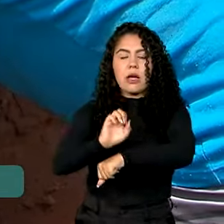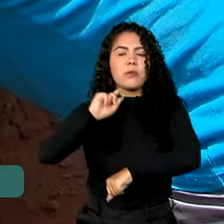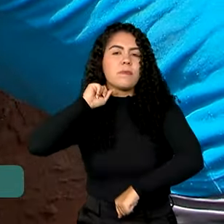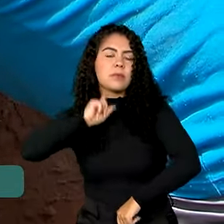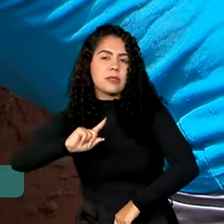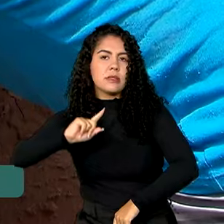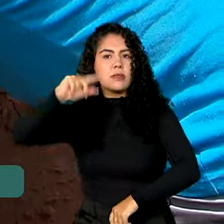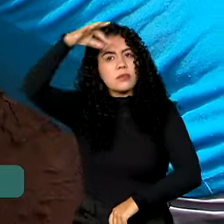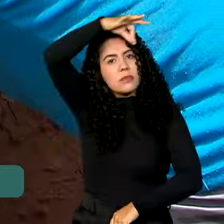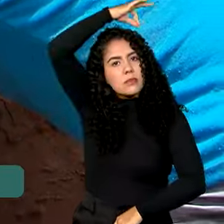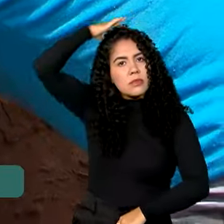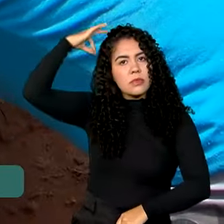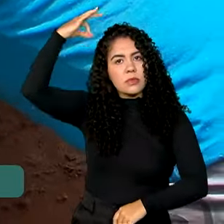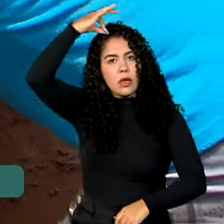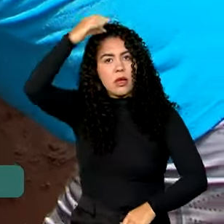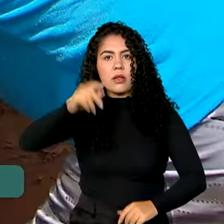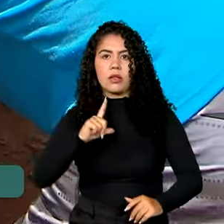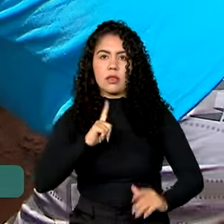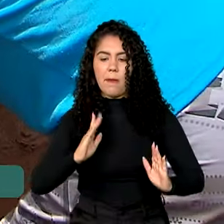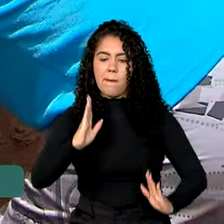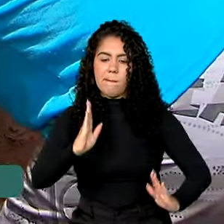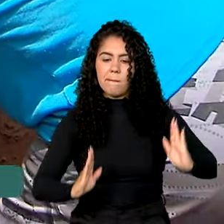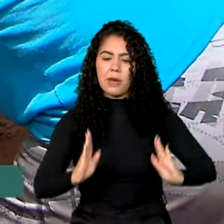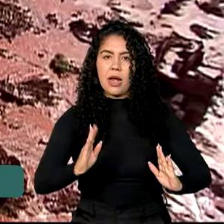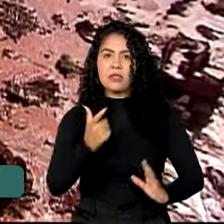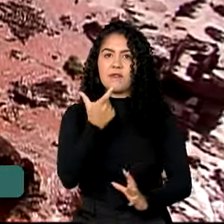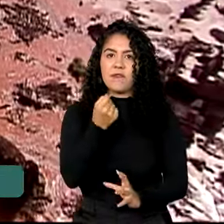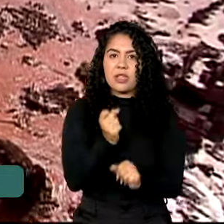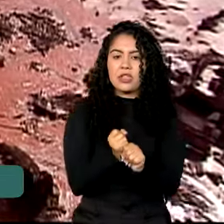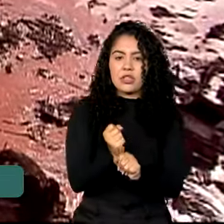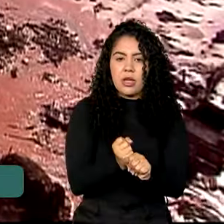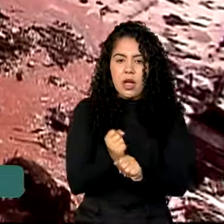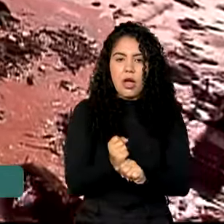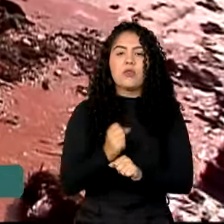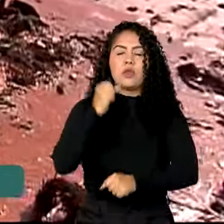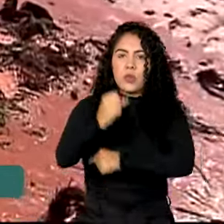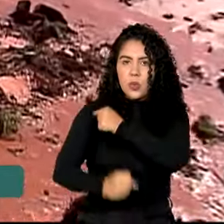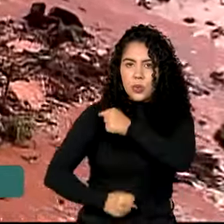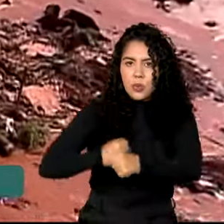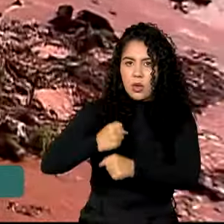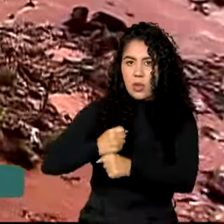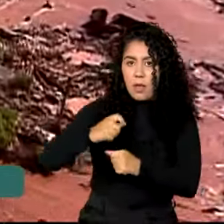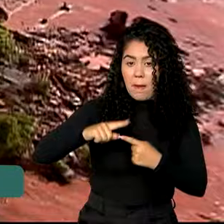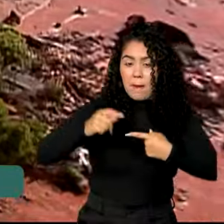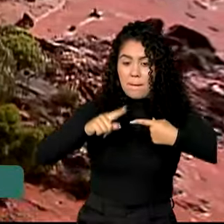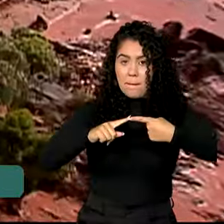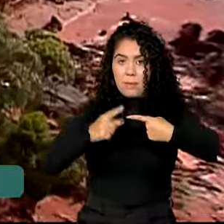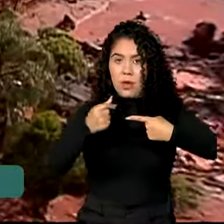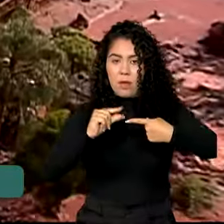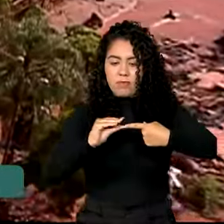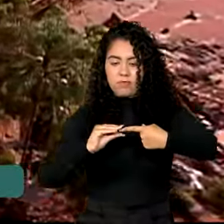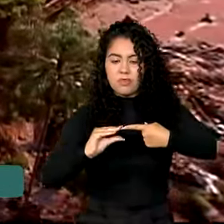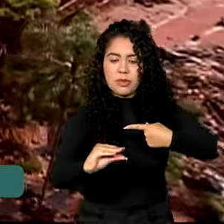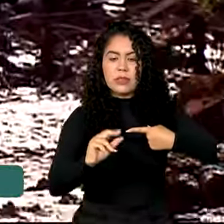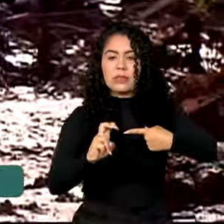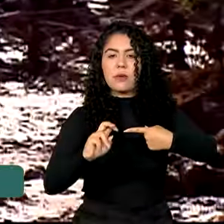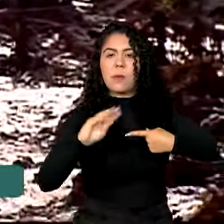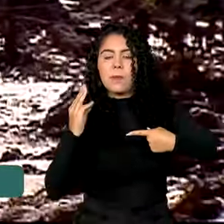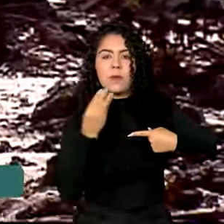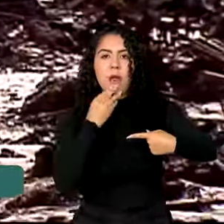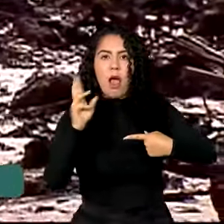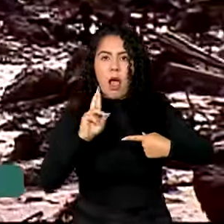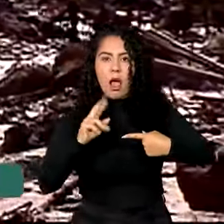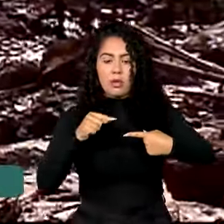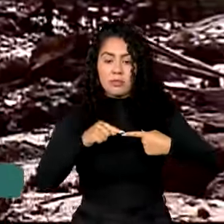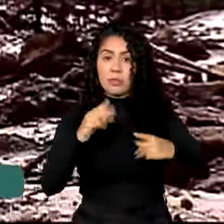ao longo de 20 anos, em parcelas anuais. A primeira parcela, de 5 bilhões de reais, deve ser paga em 30